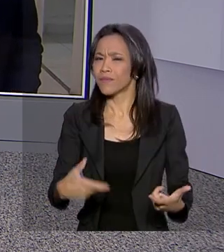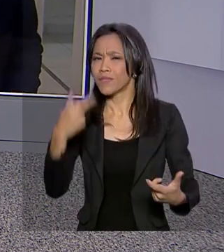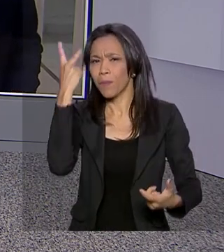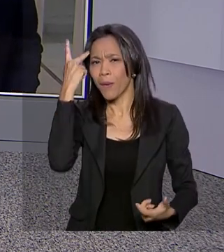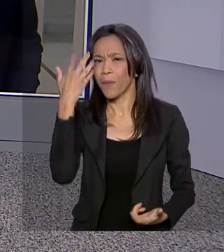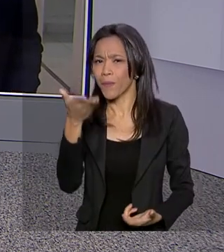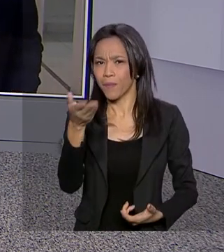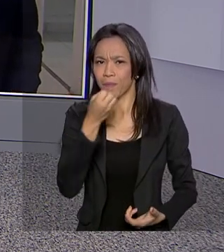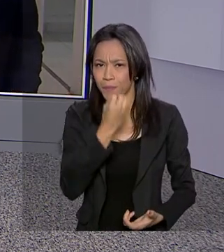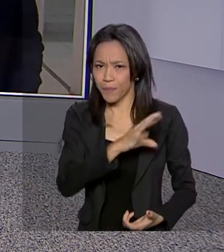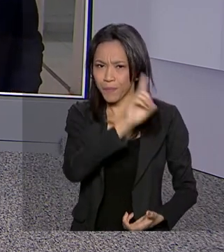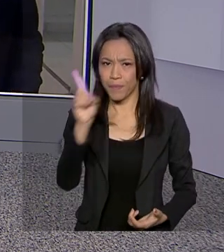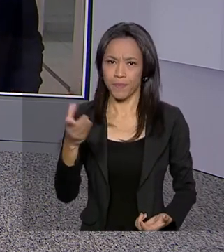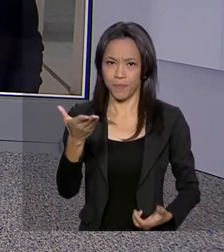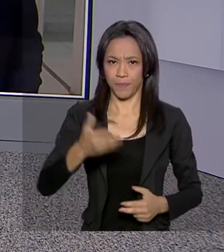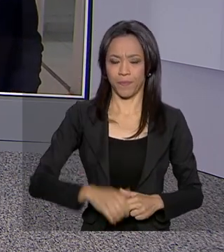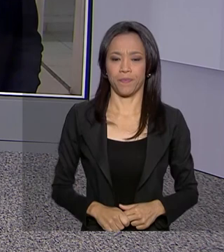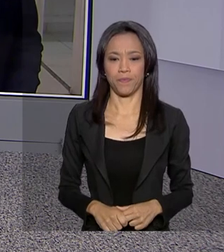você.